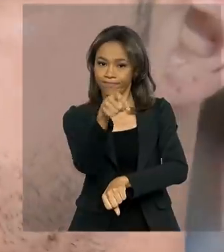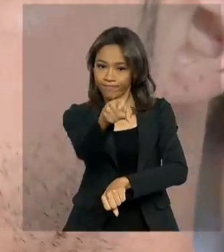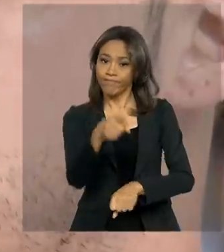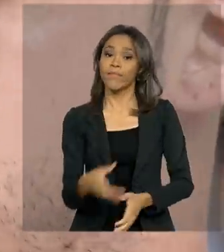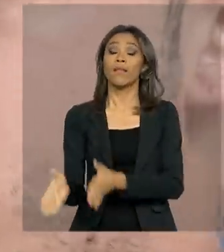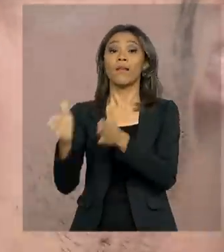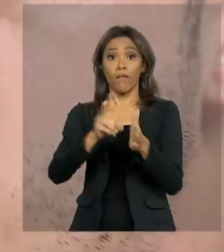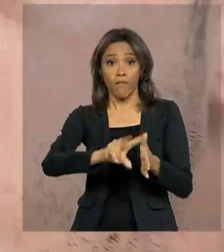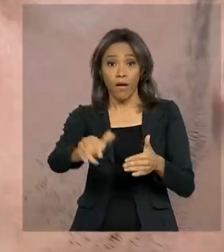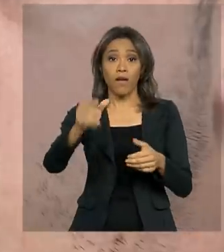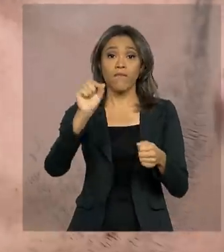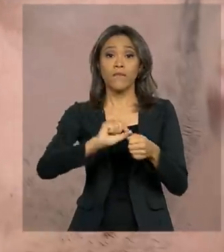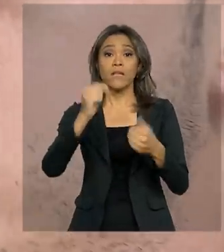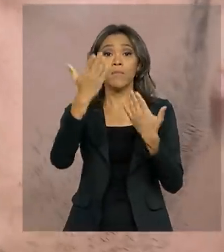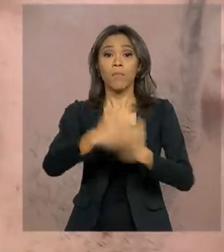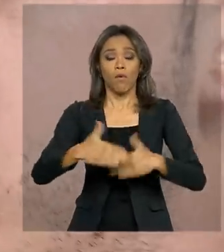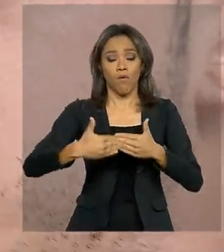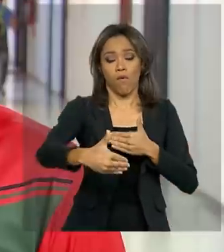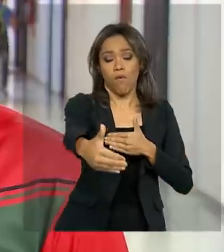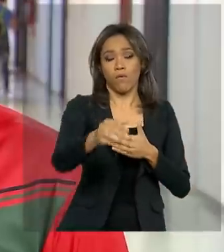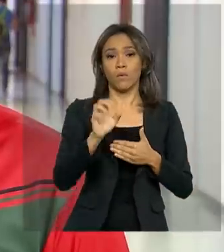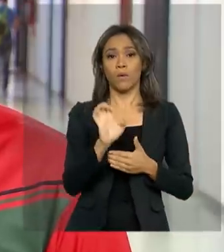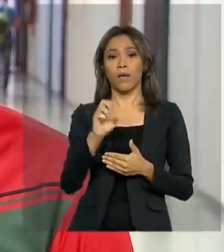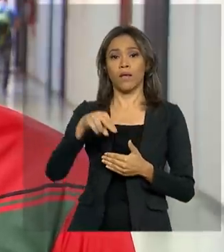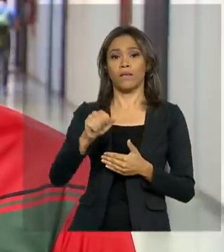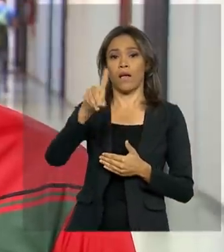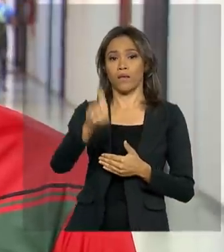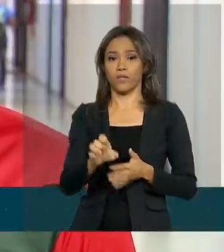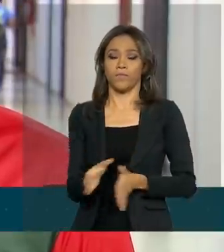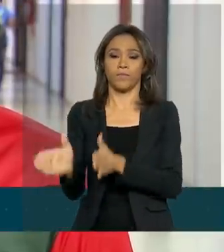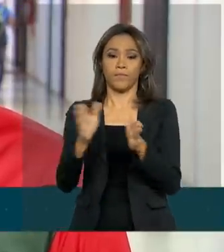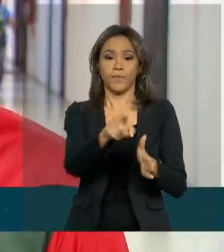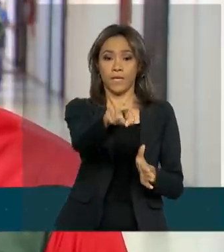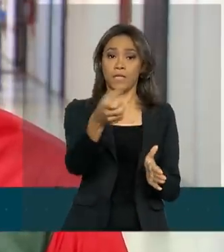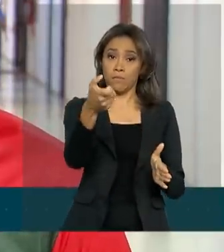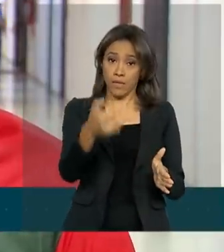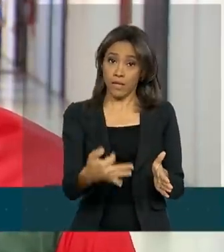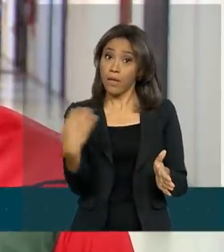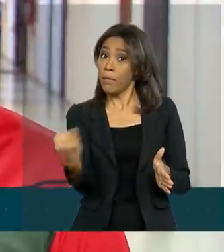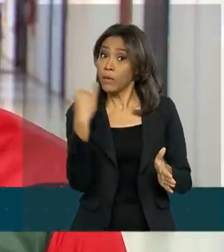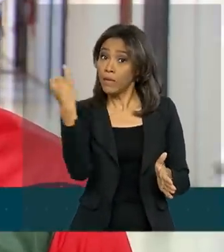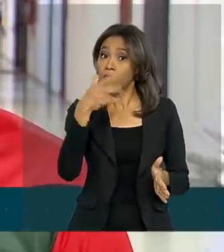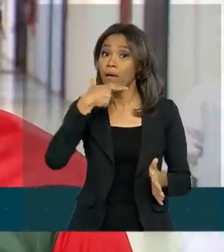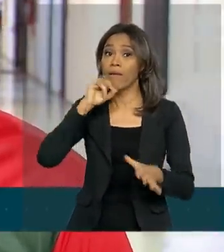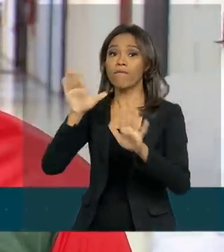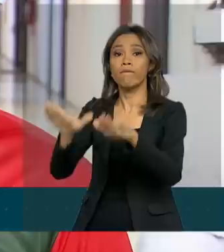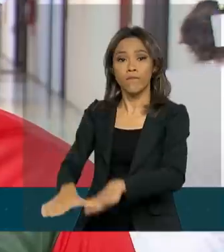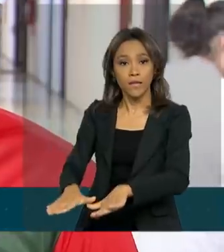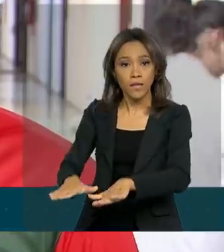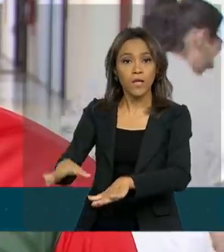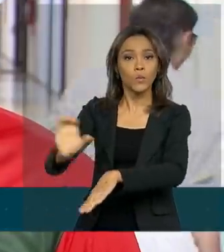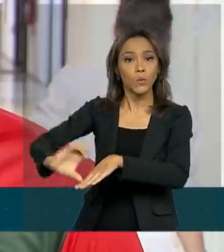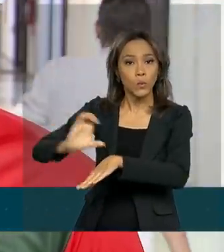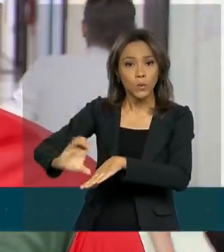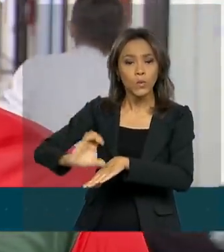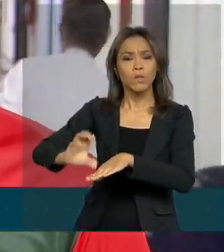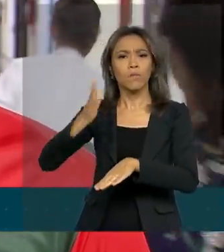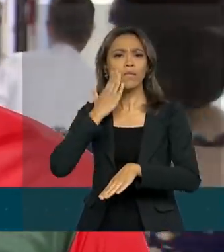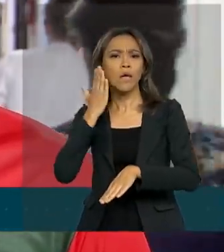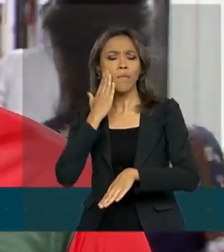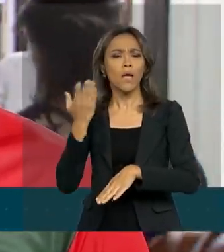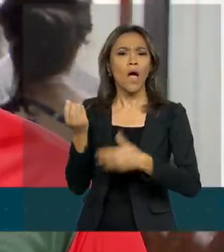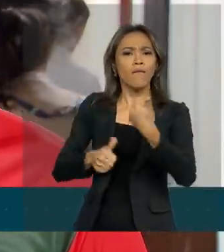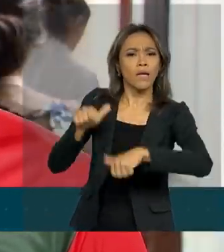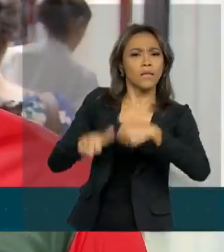exame que avalia a qualidade do ensino superior. É importante para o pessoal que ainda vai ficar, porque de repente, levando em conta o desempenho dos